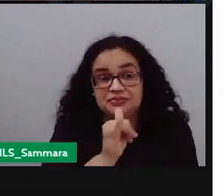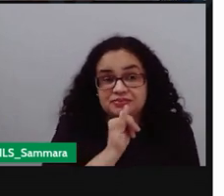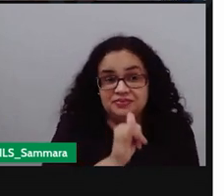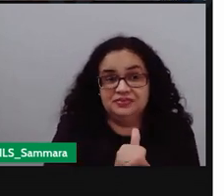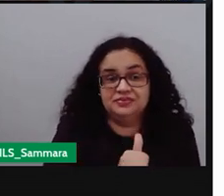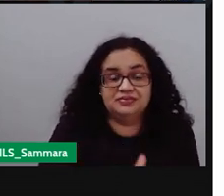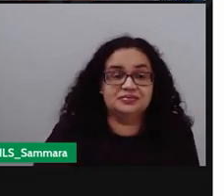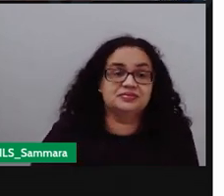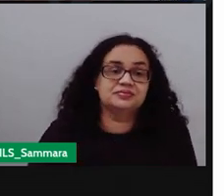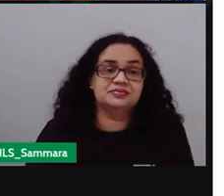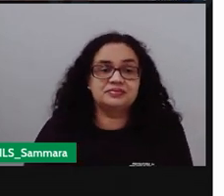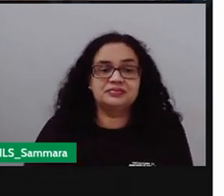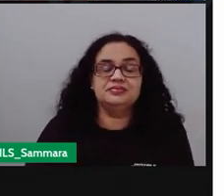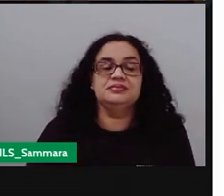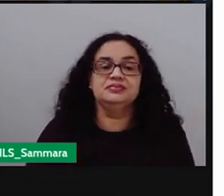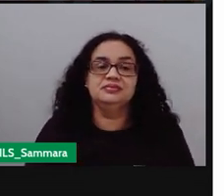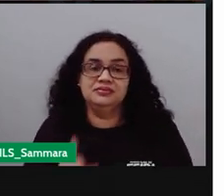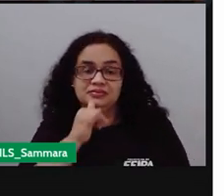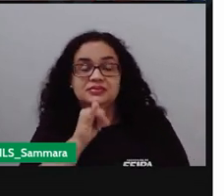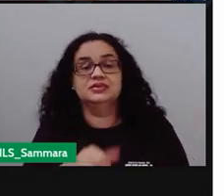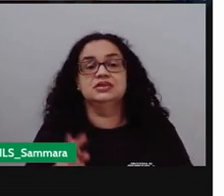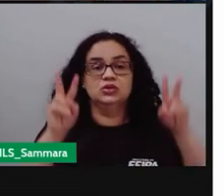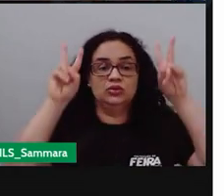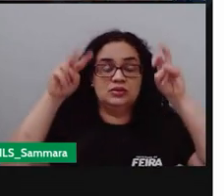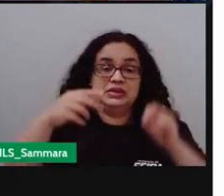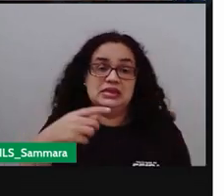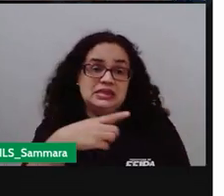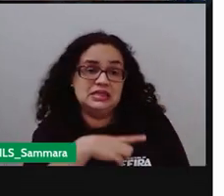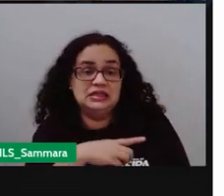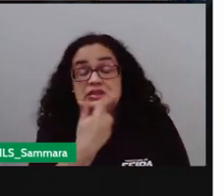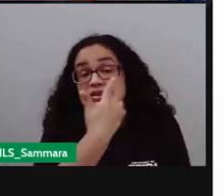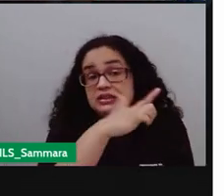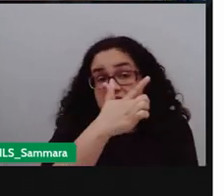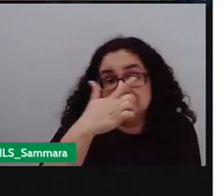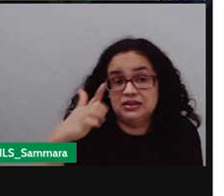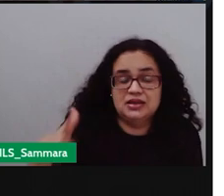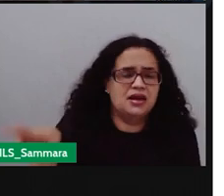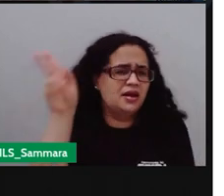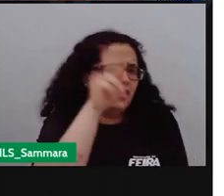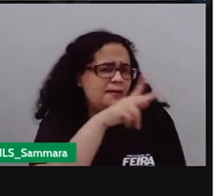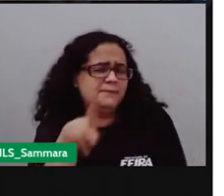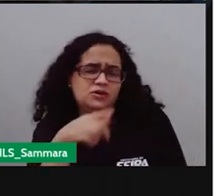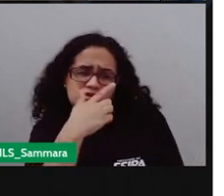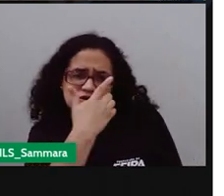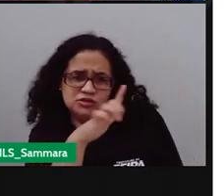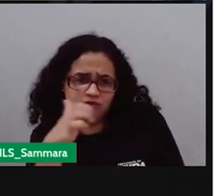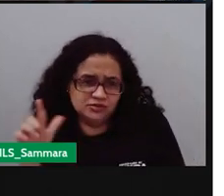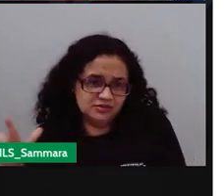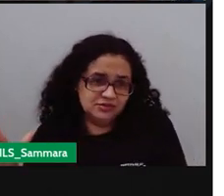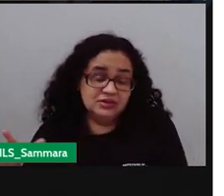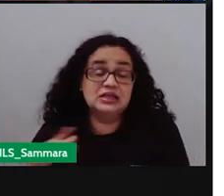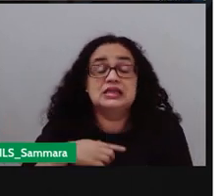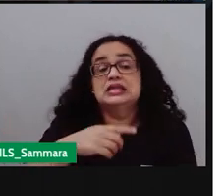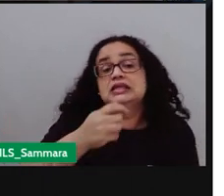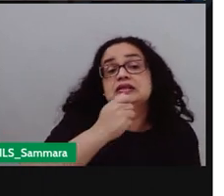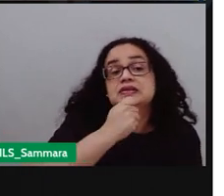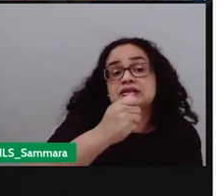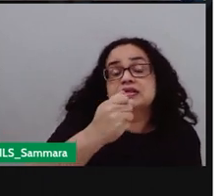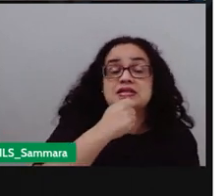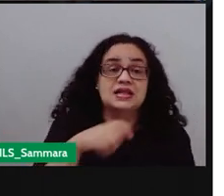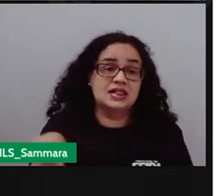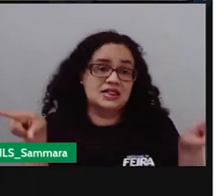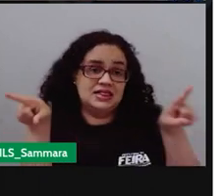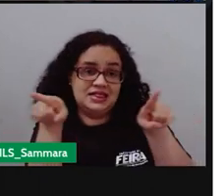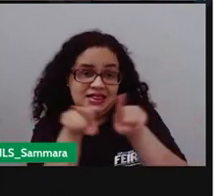Informações. Não é isso? Informações que, provavelmente, vocês não tenham e que a PRO não tinha. Então, na entrevista, também